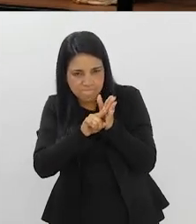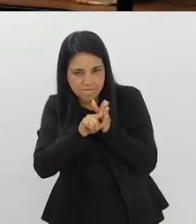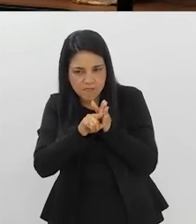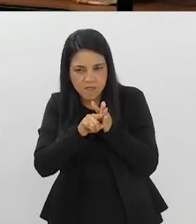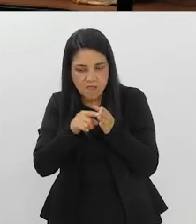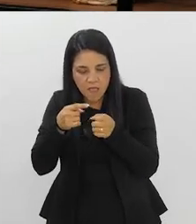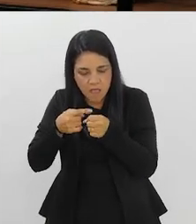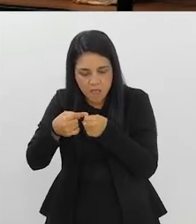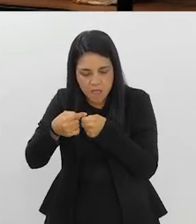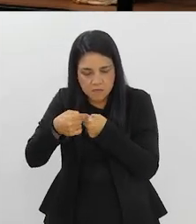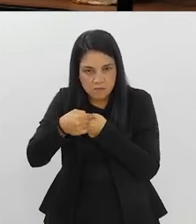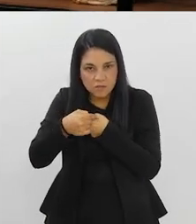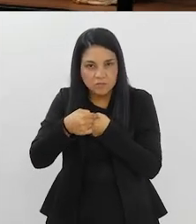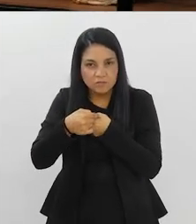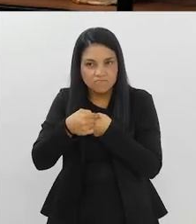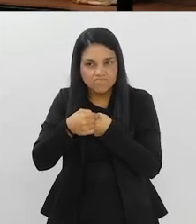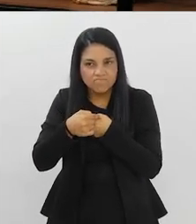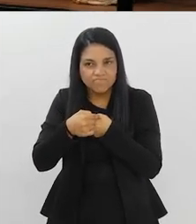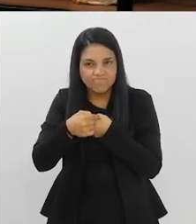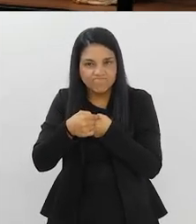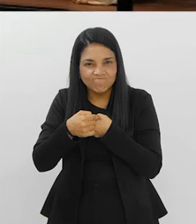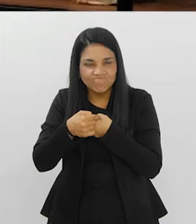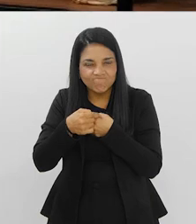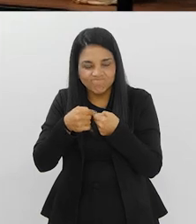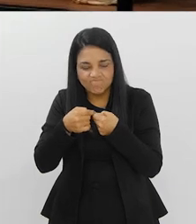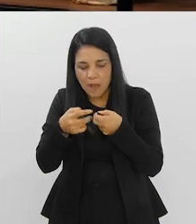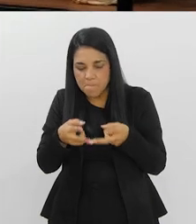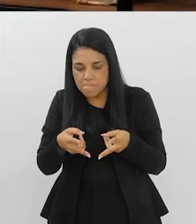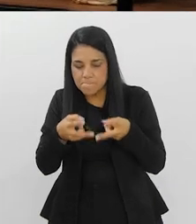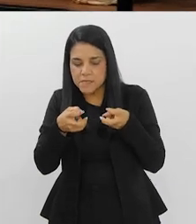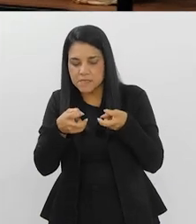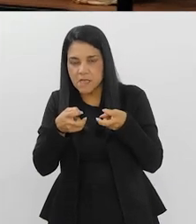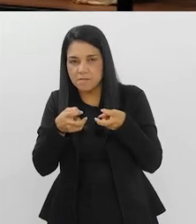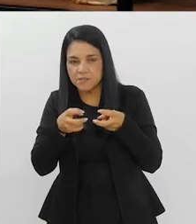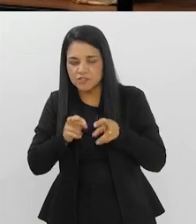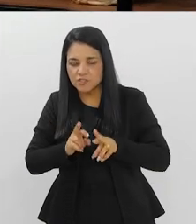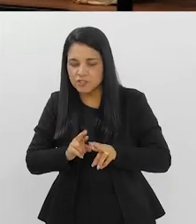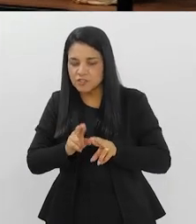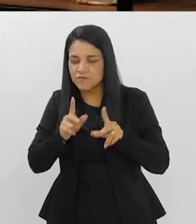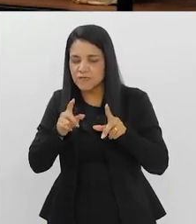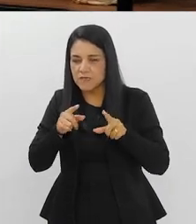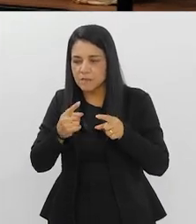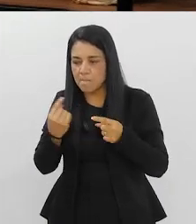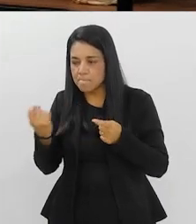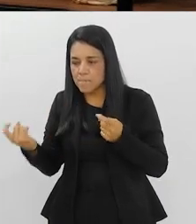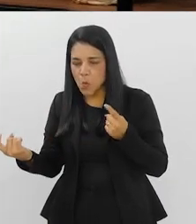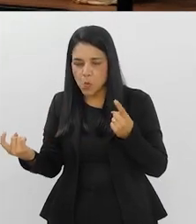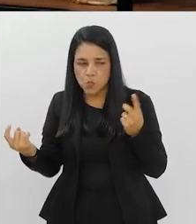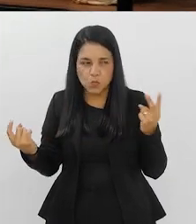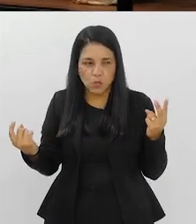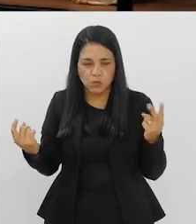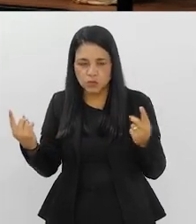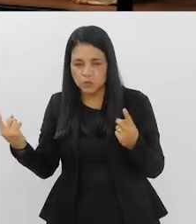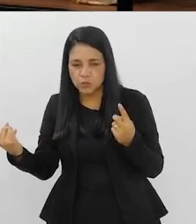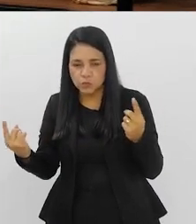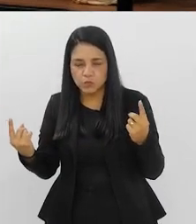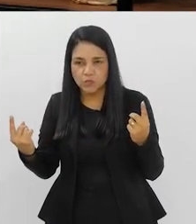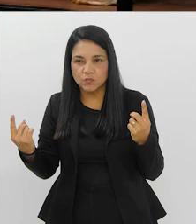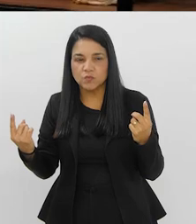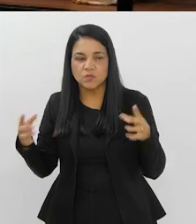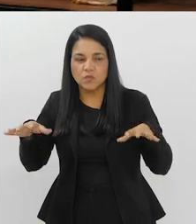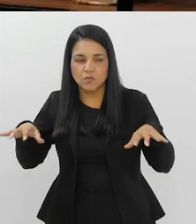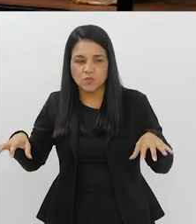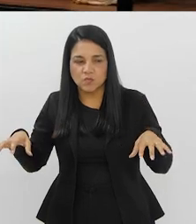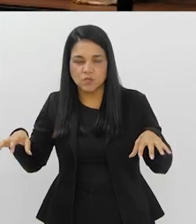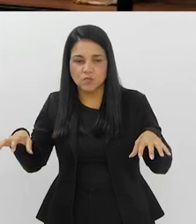regiões e municípios, você vê, a gente vê que tem uma diferença significativa entre as